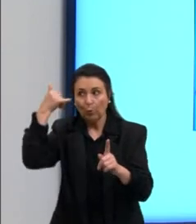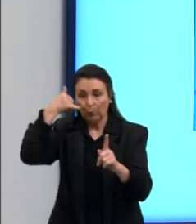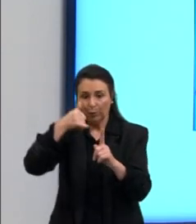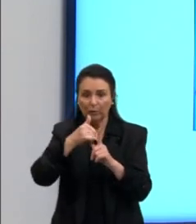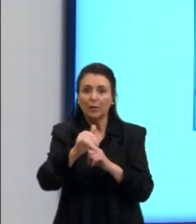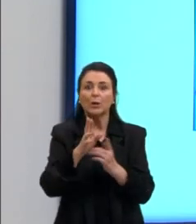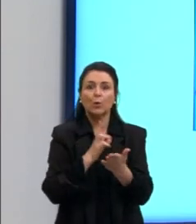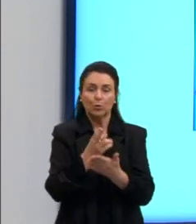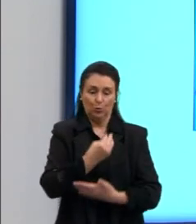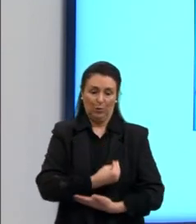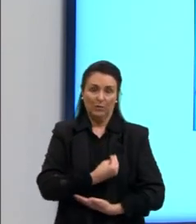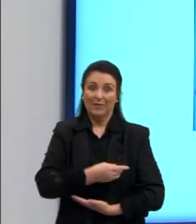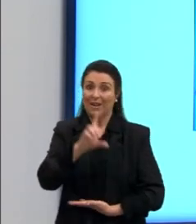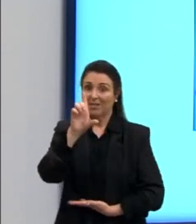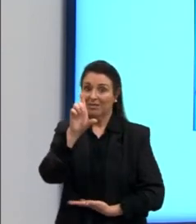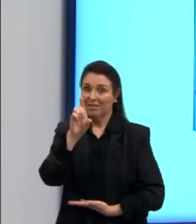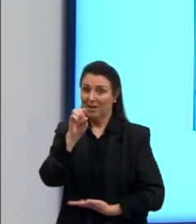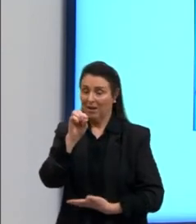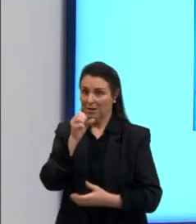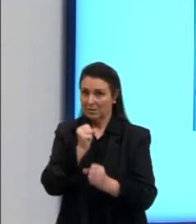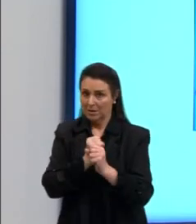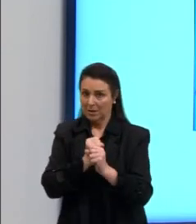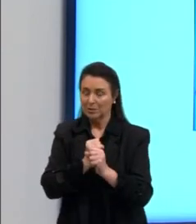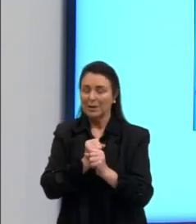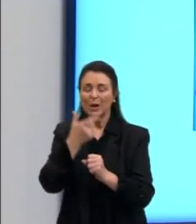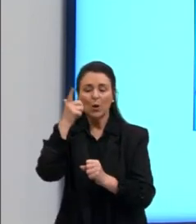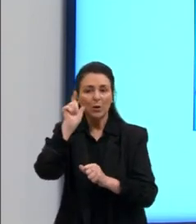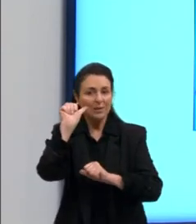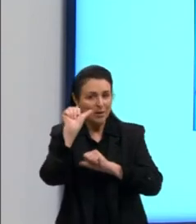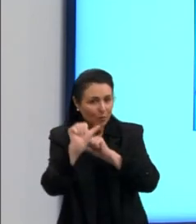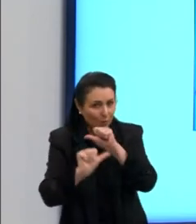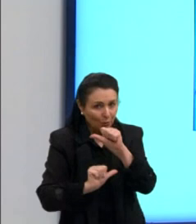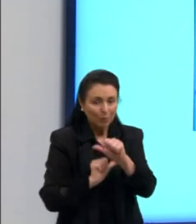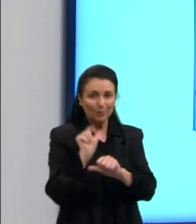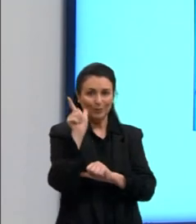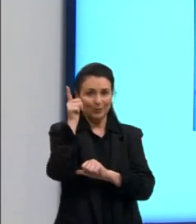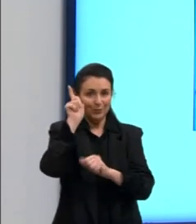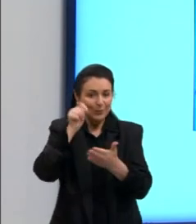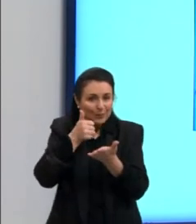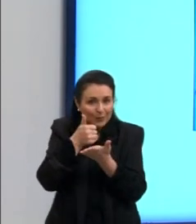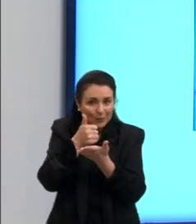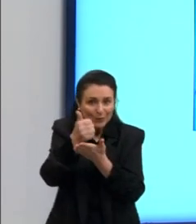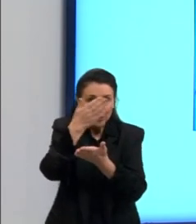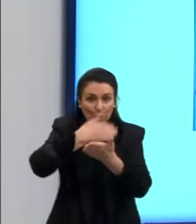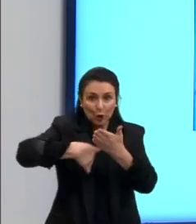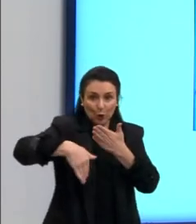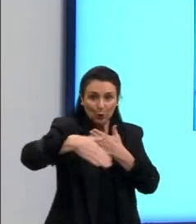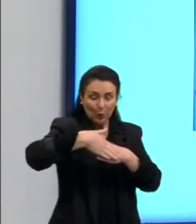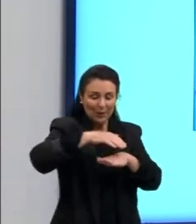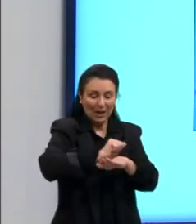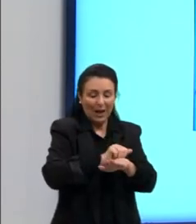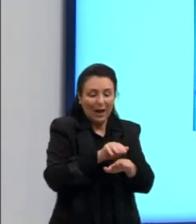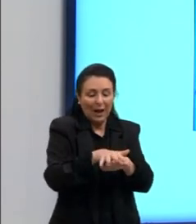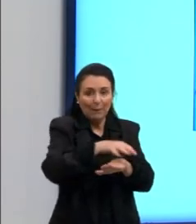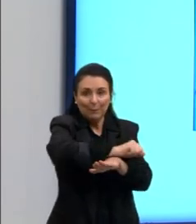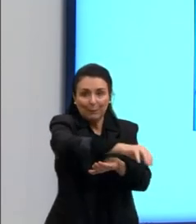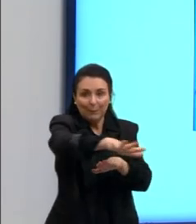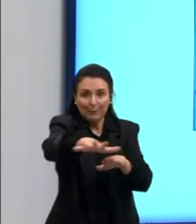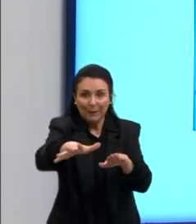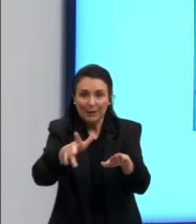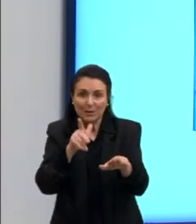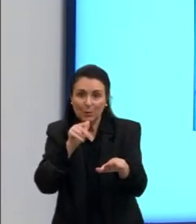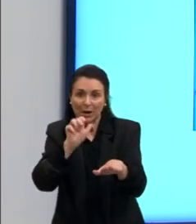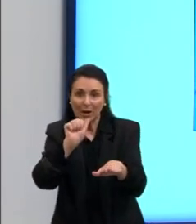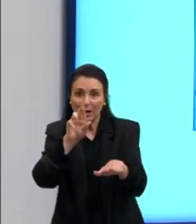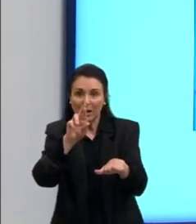Então, nesses 10 anos, ele vai conseguir converter e conquistar toda a Península Arábica. depois essa expansão nos